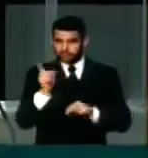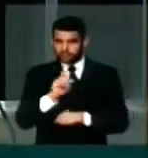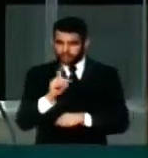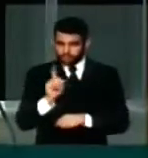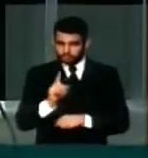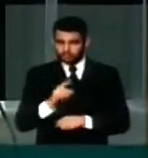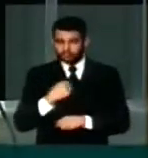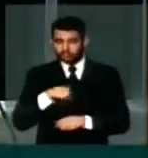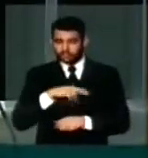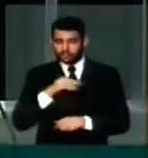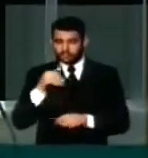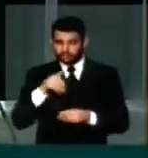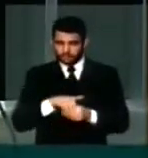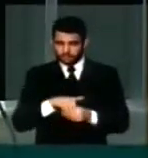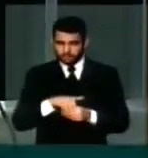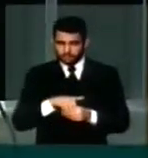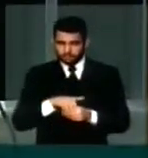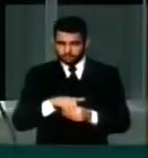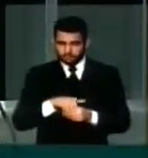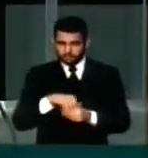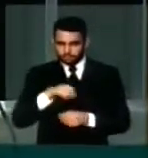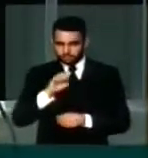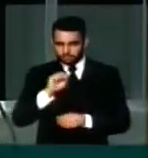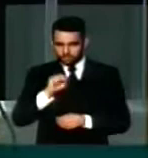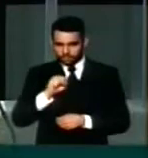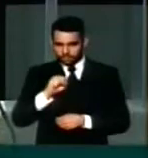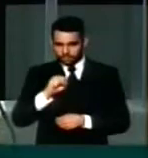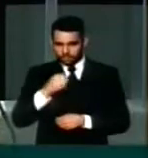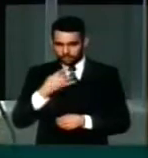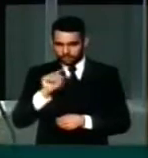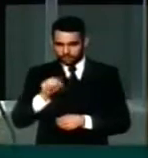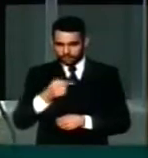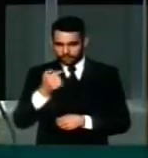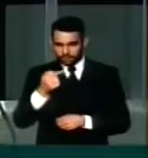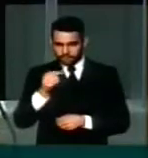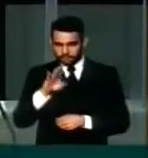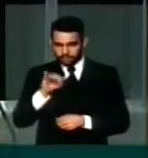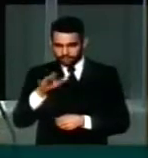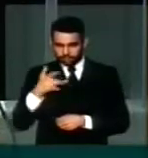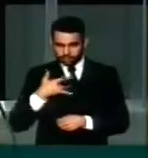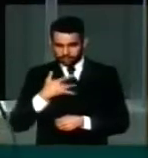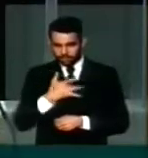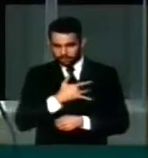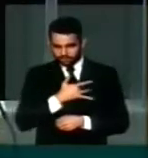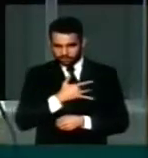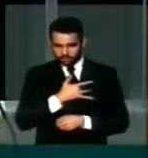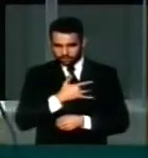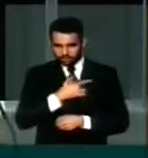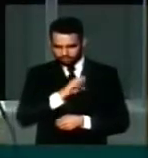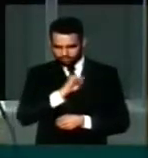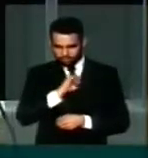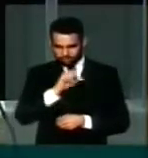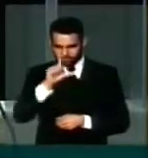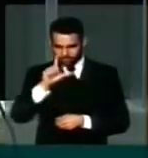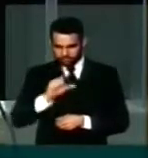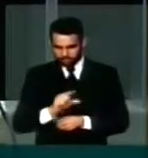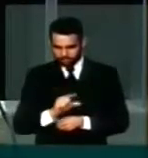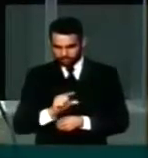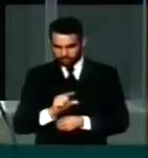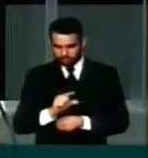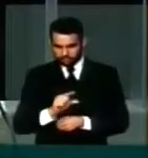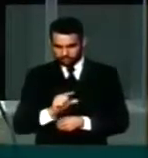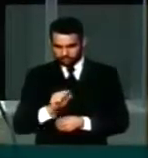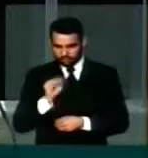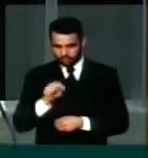nessa votação. 84,7 bilhões para a saúde se reduzirá